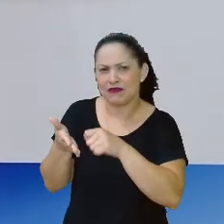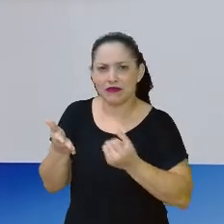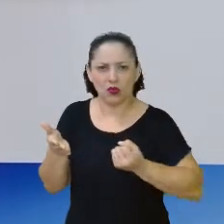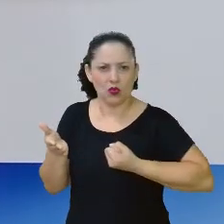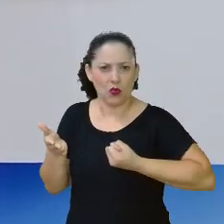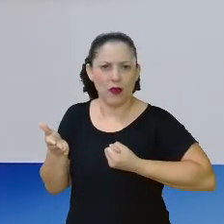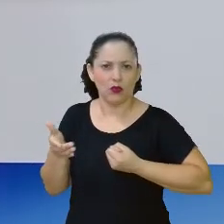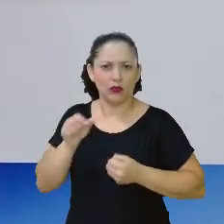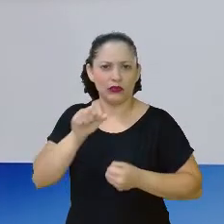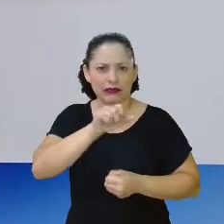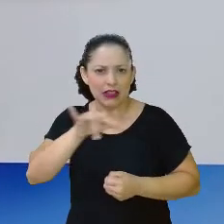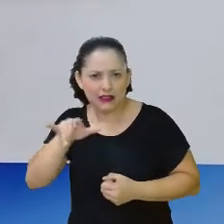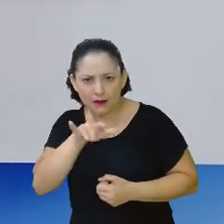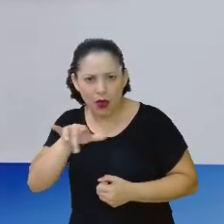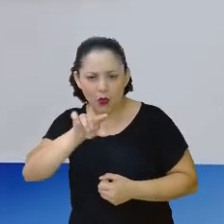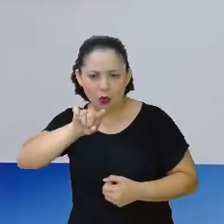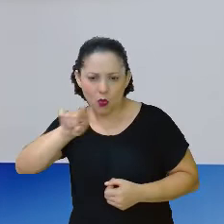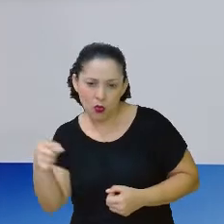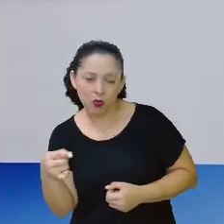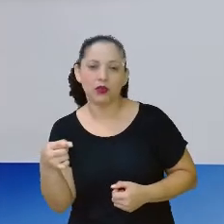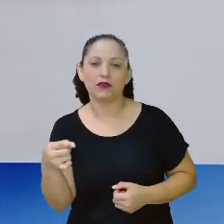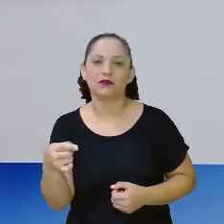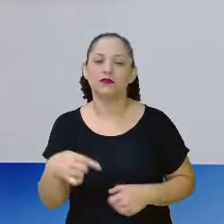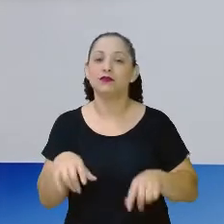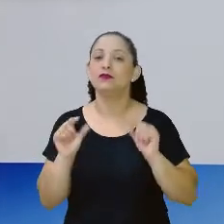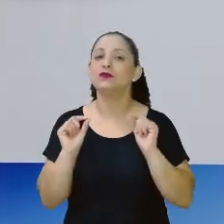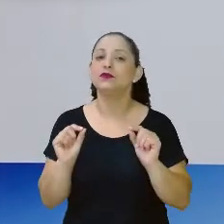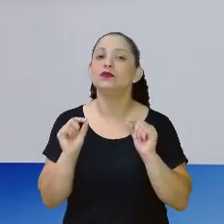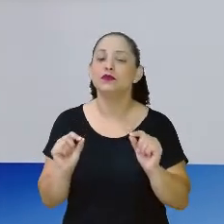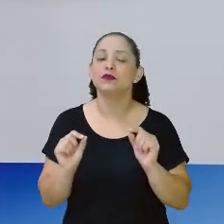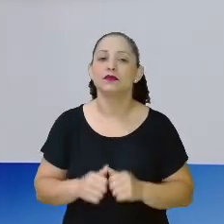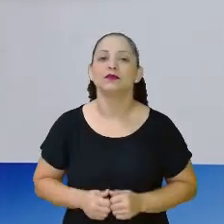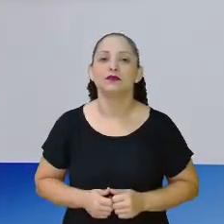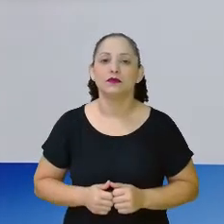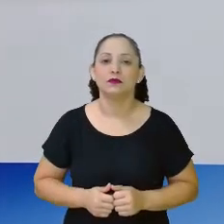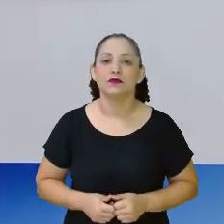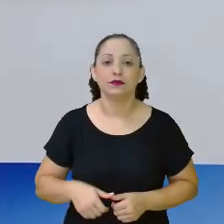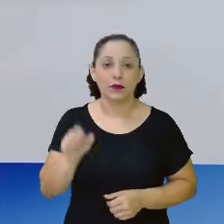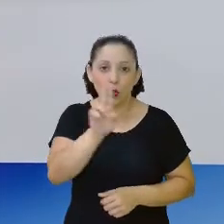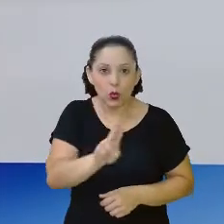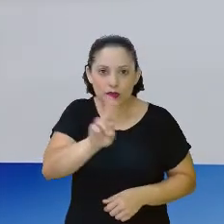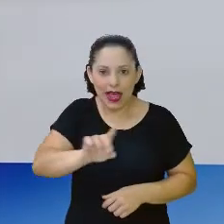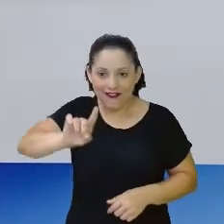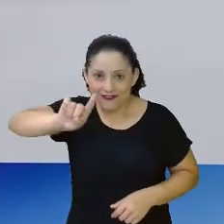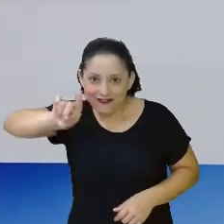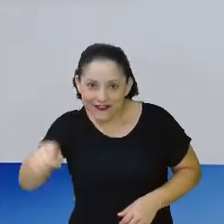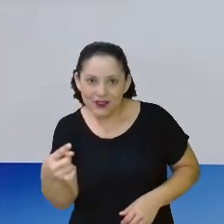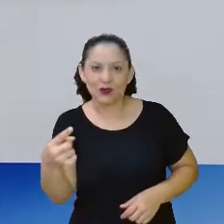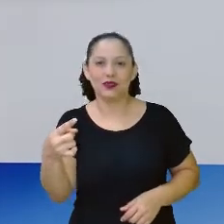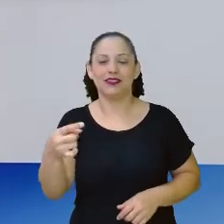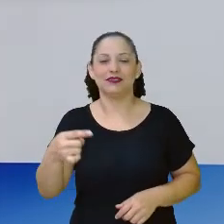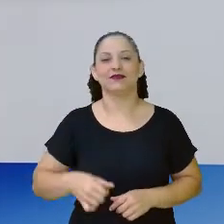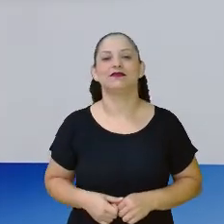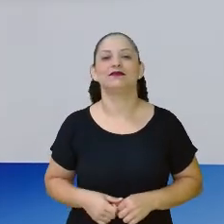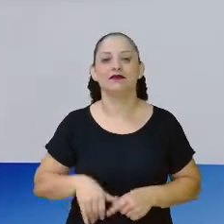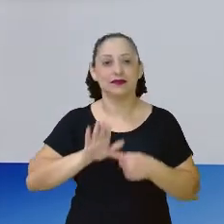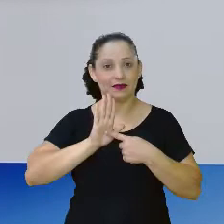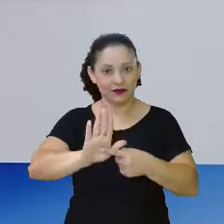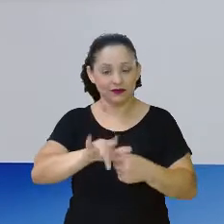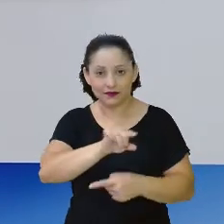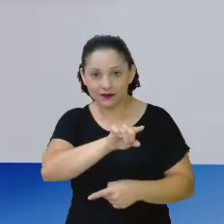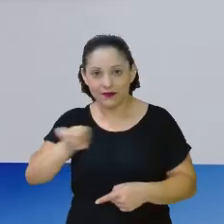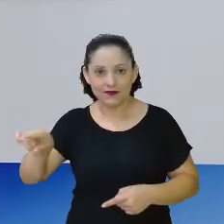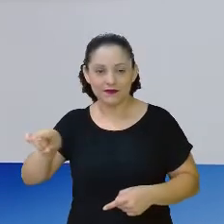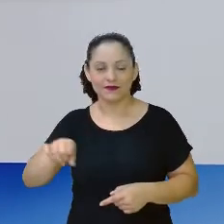decimal? Aí, olha lá, número decimal é aquele que a gente coloca a vírgula. Aí, eu trouxe a vírgula aqui para representar para